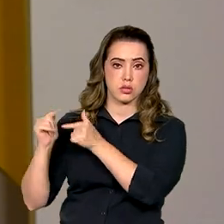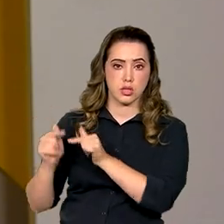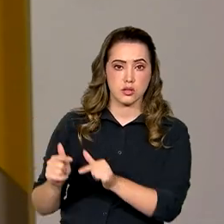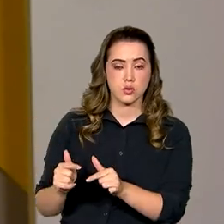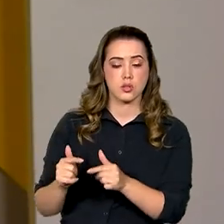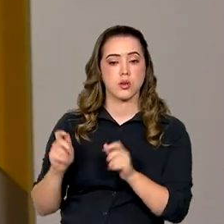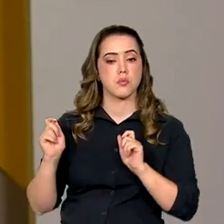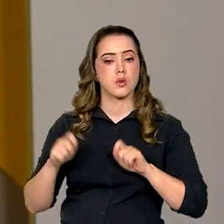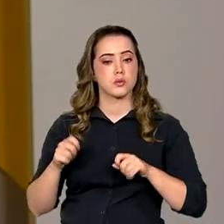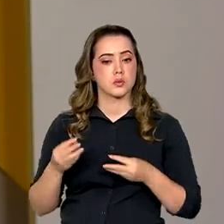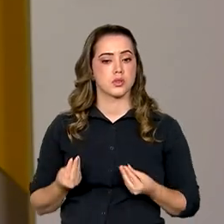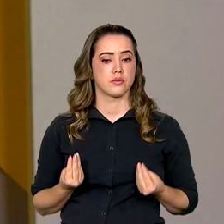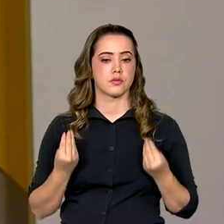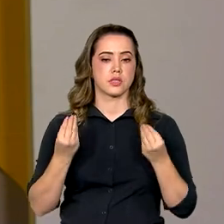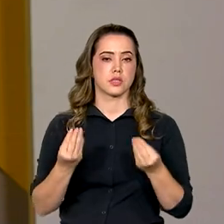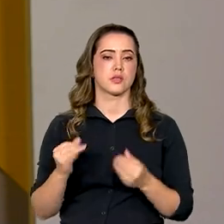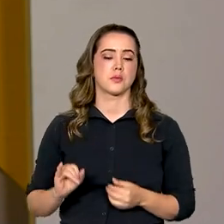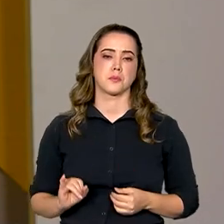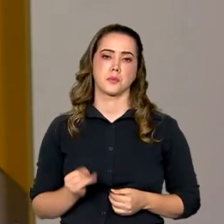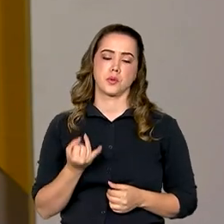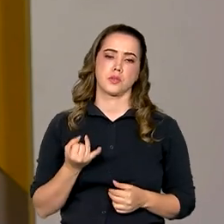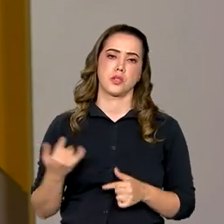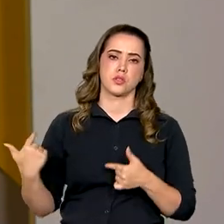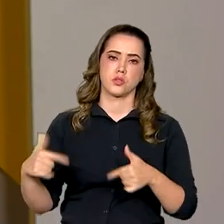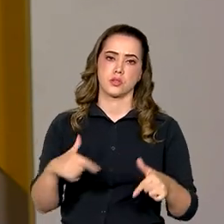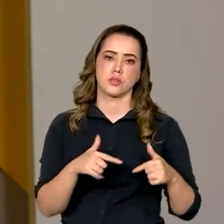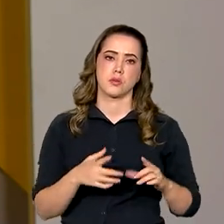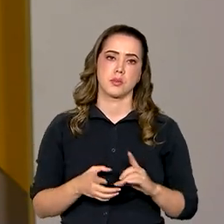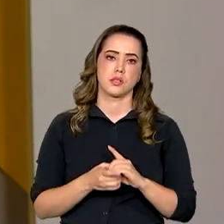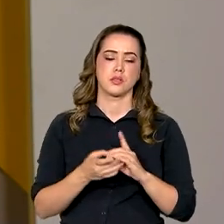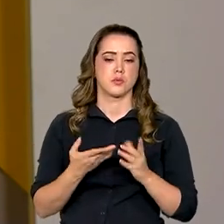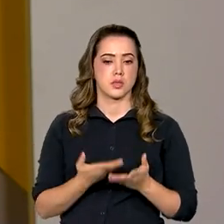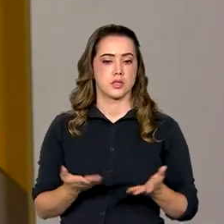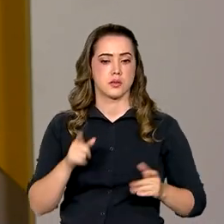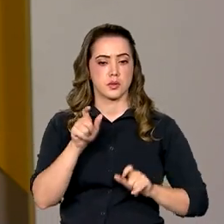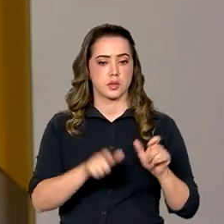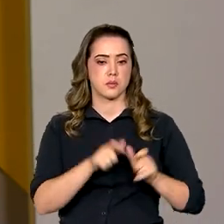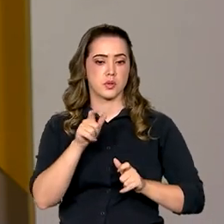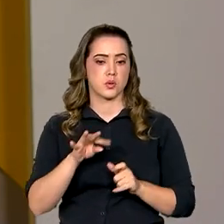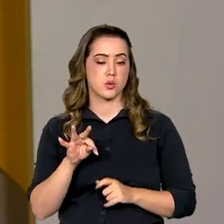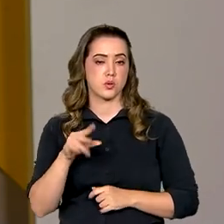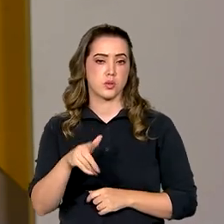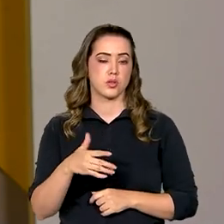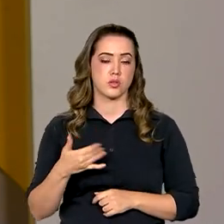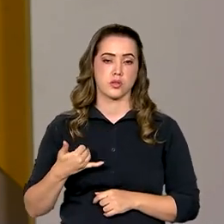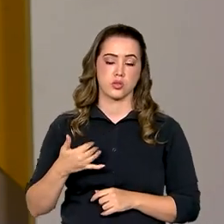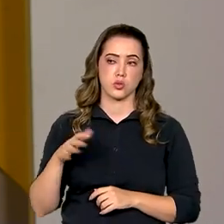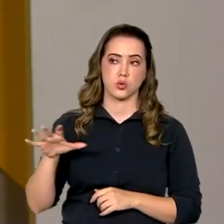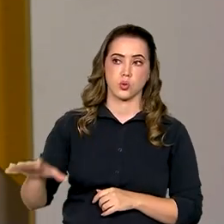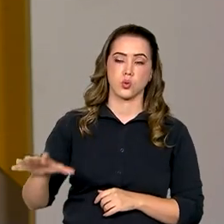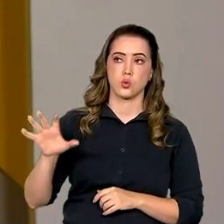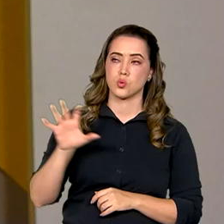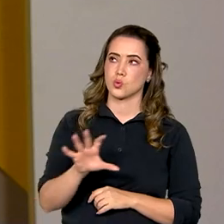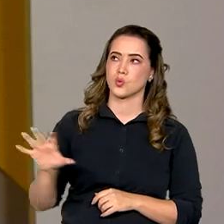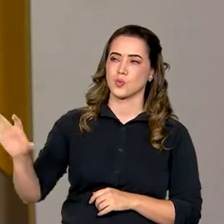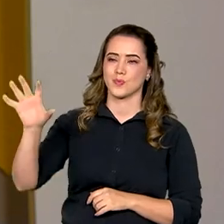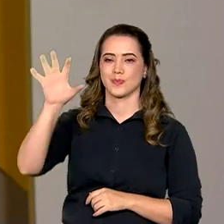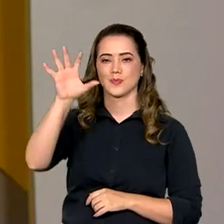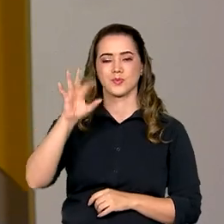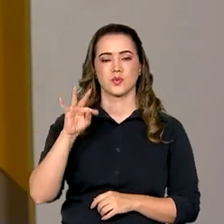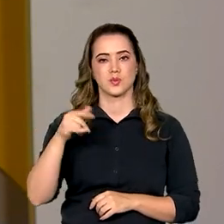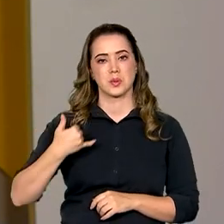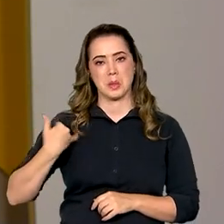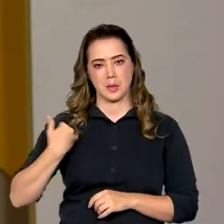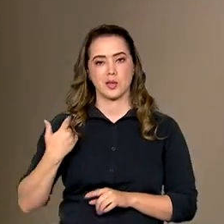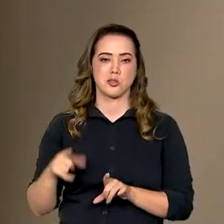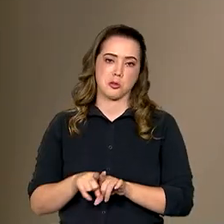está se oferecendo uma oportunidade de exercício da democracia para pessoas de todas as regiões, todas as faixas etárias, não